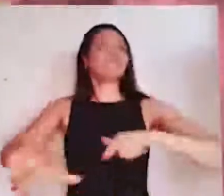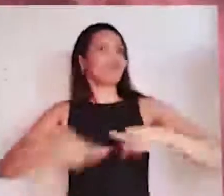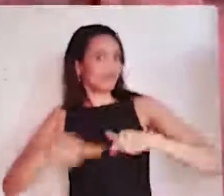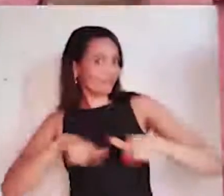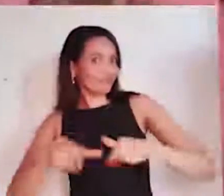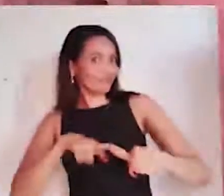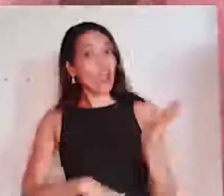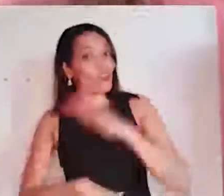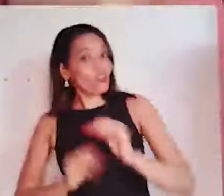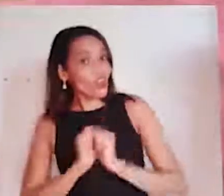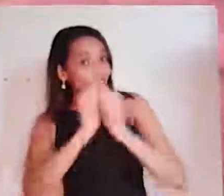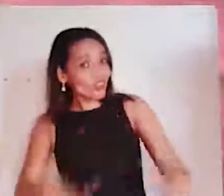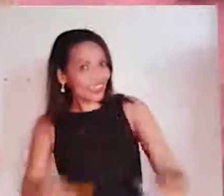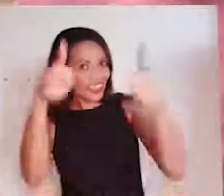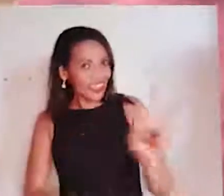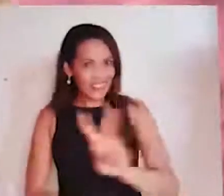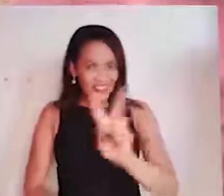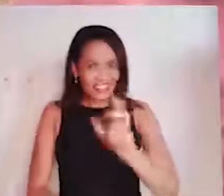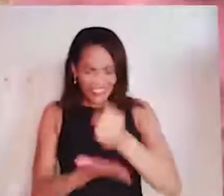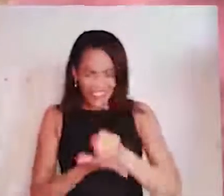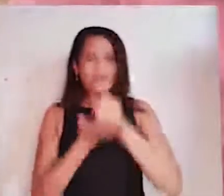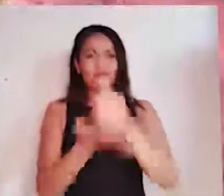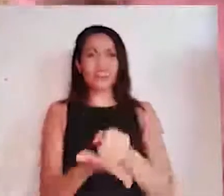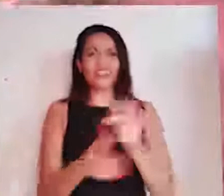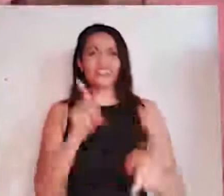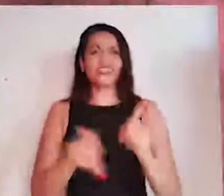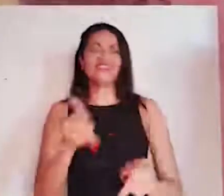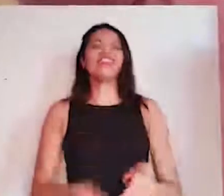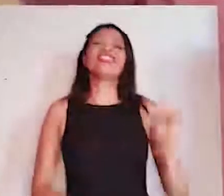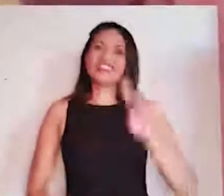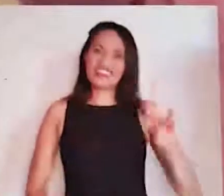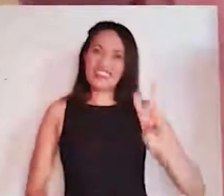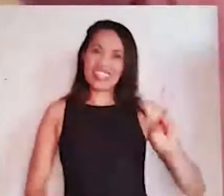e também para gerar emprego e renda para os jovens da nossa cidade. Vem comigo mudar a nossa cidade? mudar cidade!